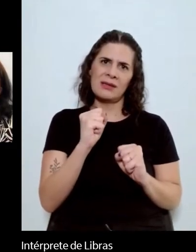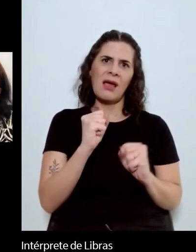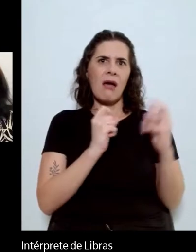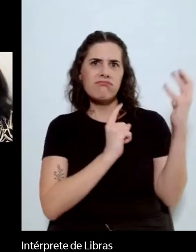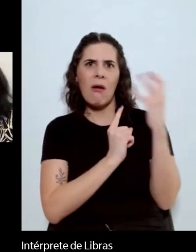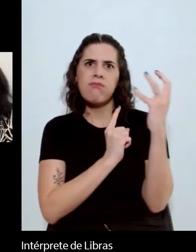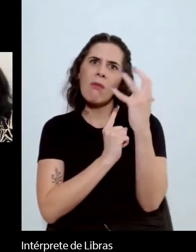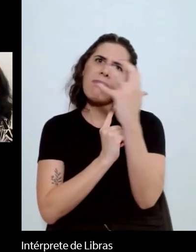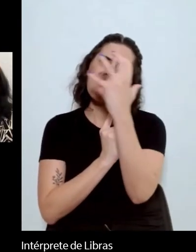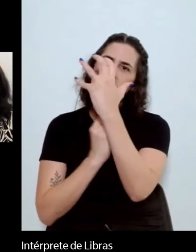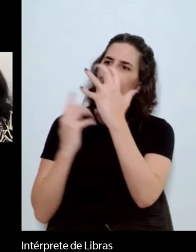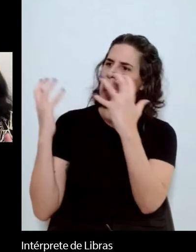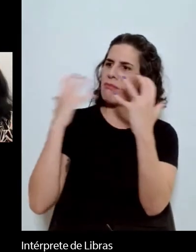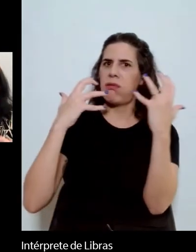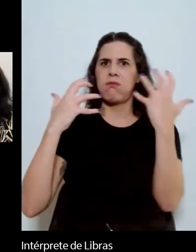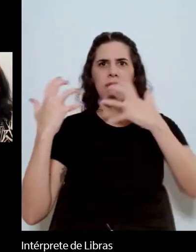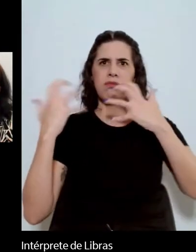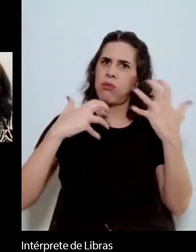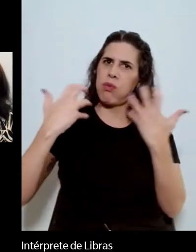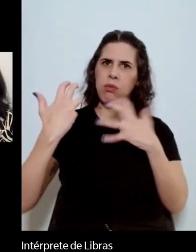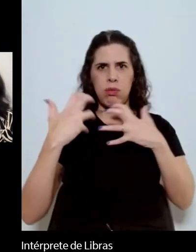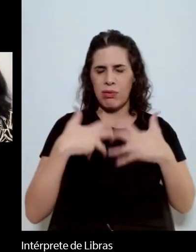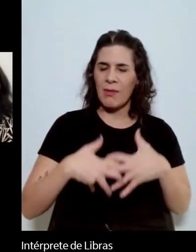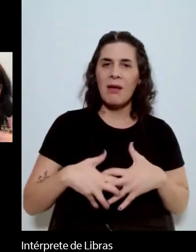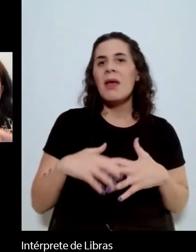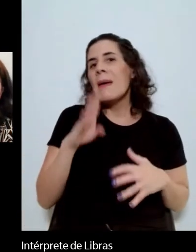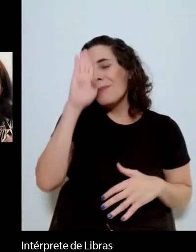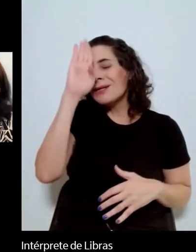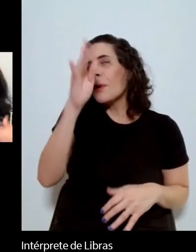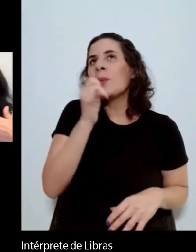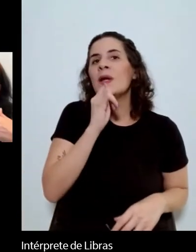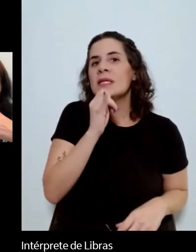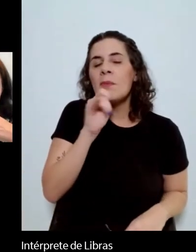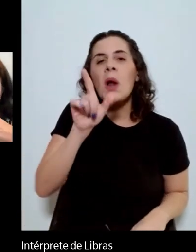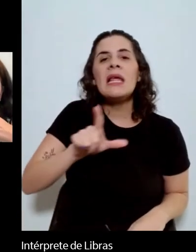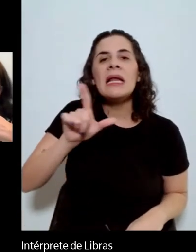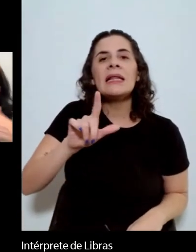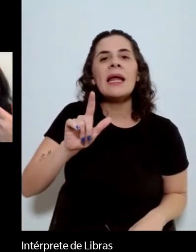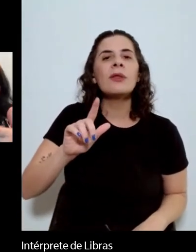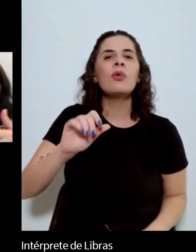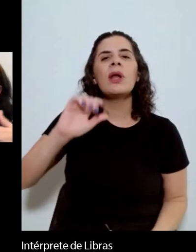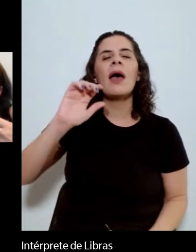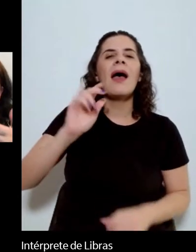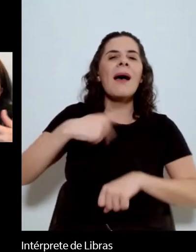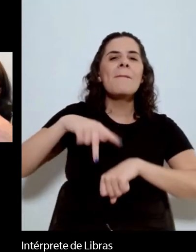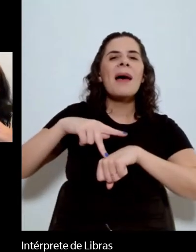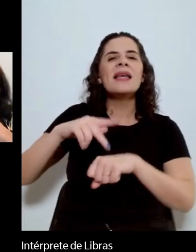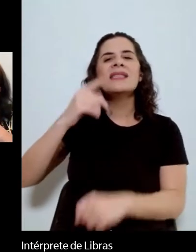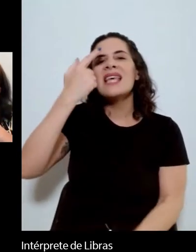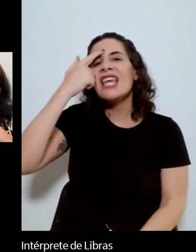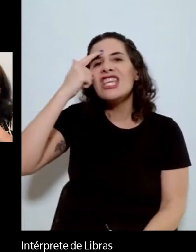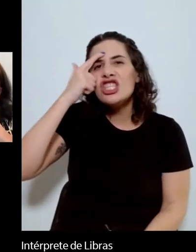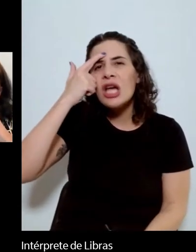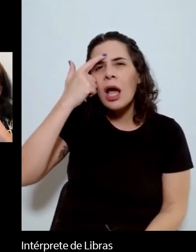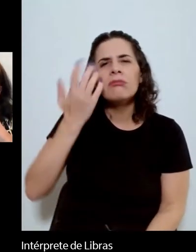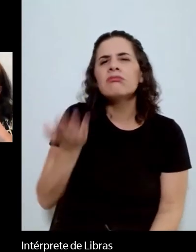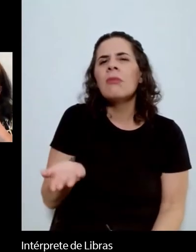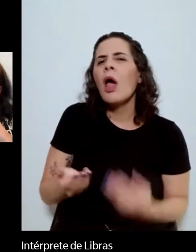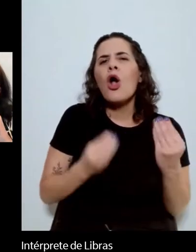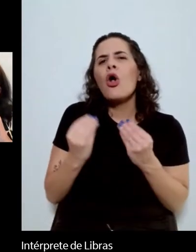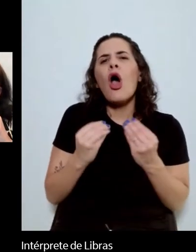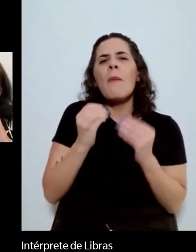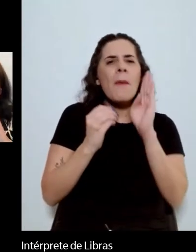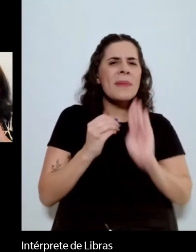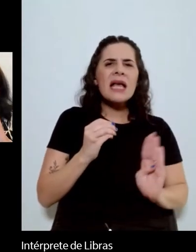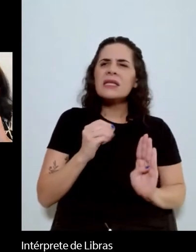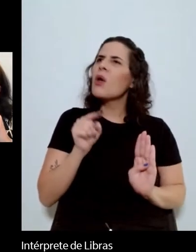isso em relação à literatura indiana, por exemplo, o papel do... Como que o Brasil vai entrar nesse universo